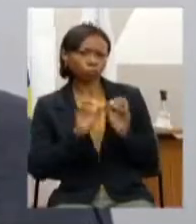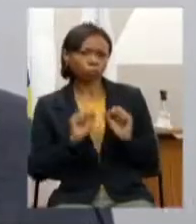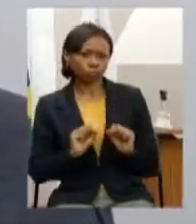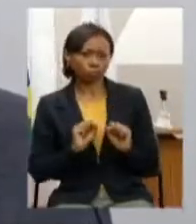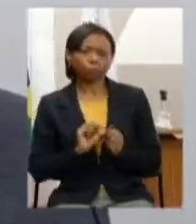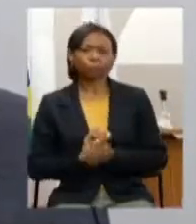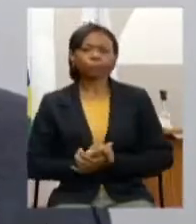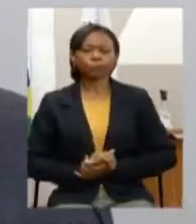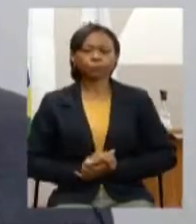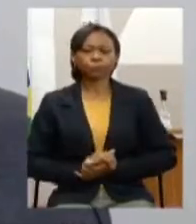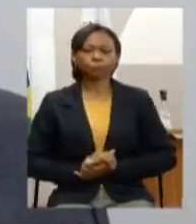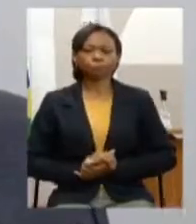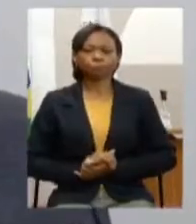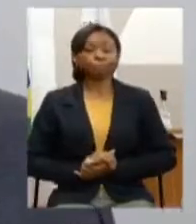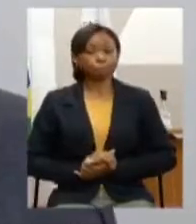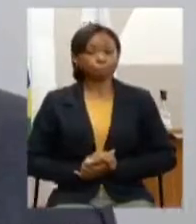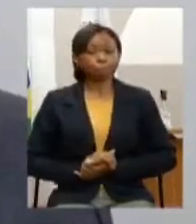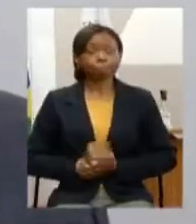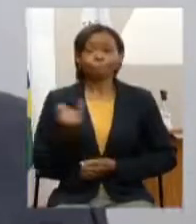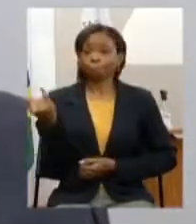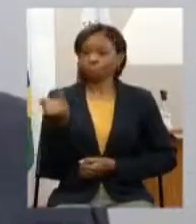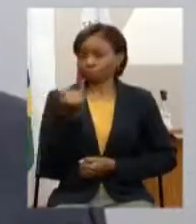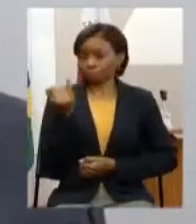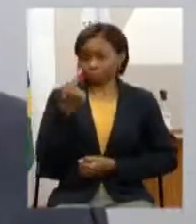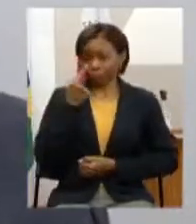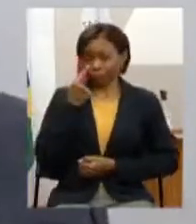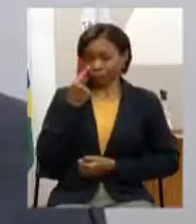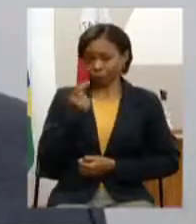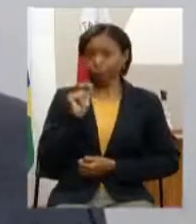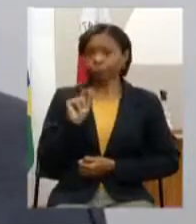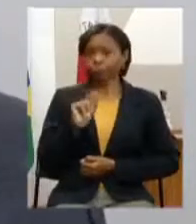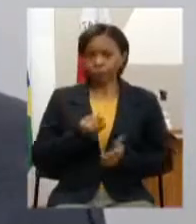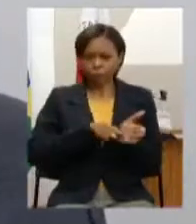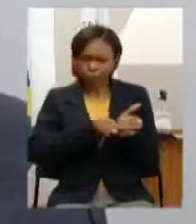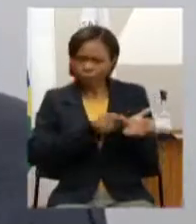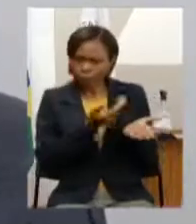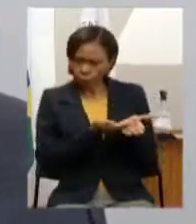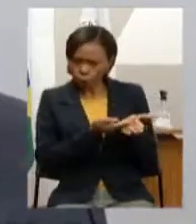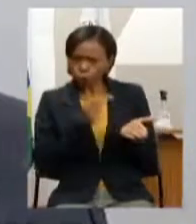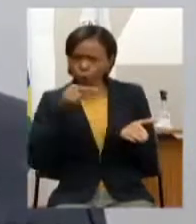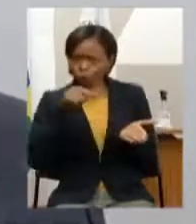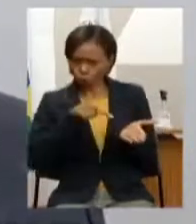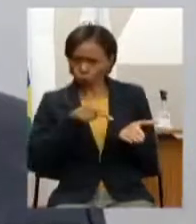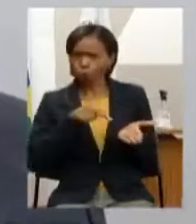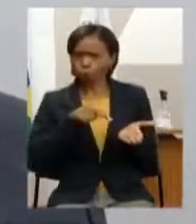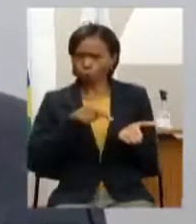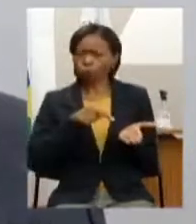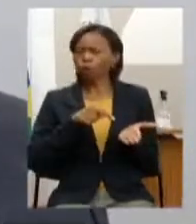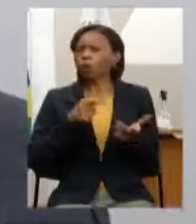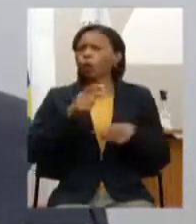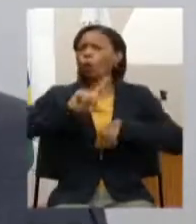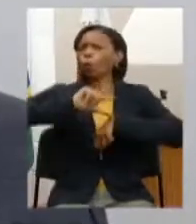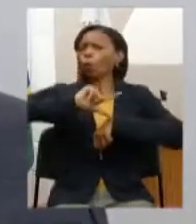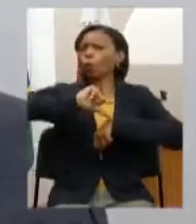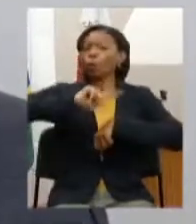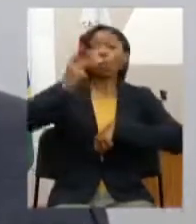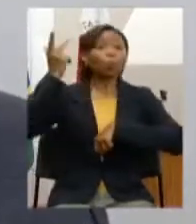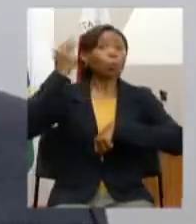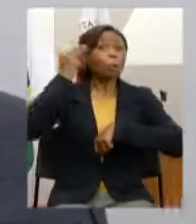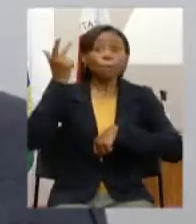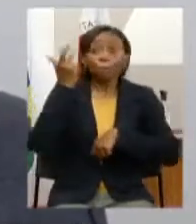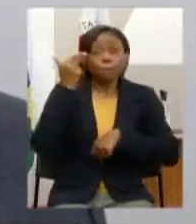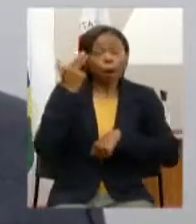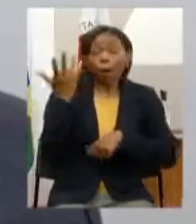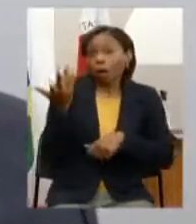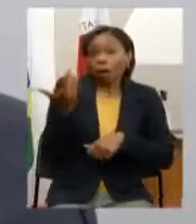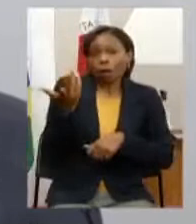é importante observar que esses estudos foram realizados dentro dos limites normais de exposições aos quais